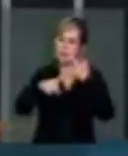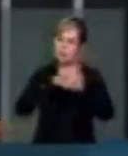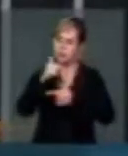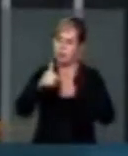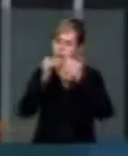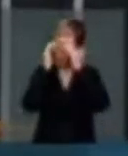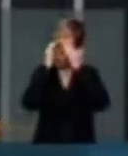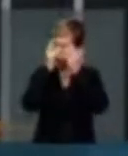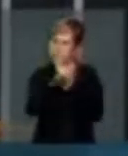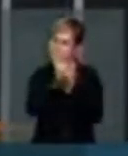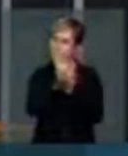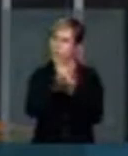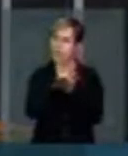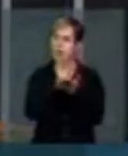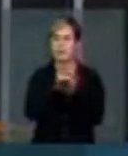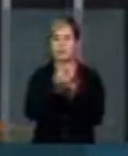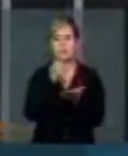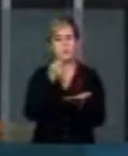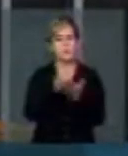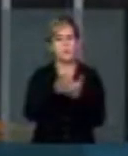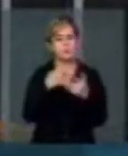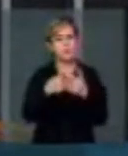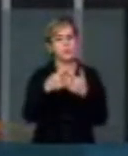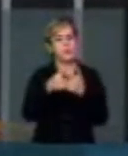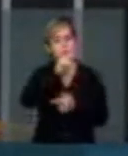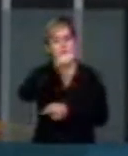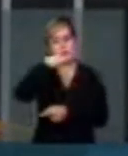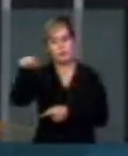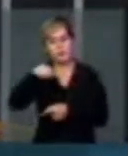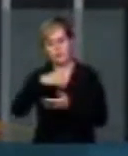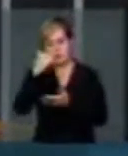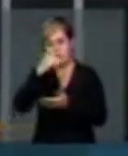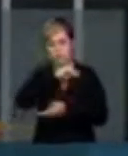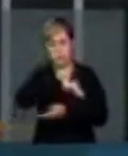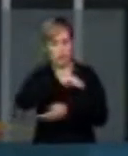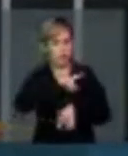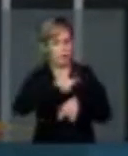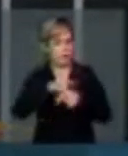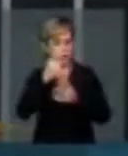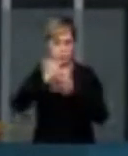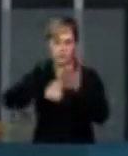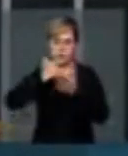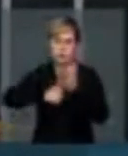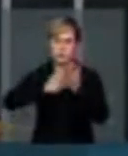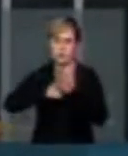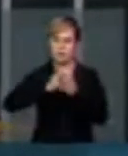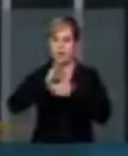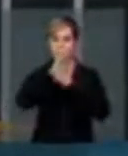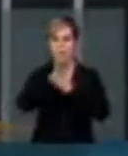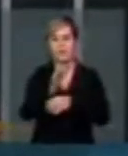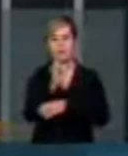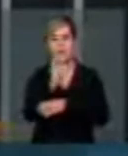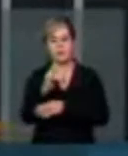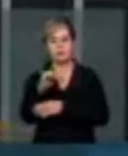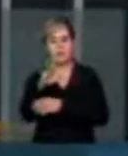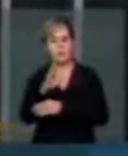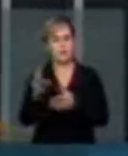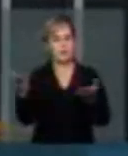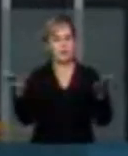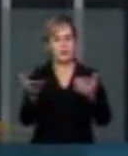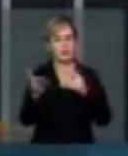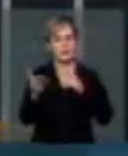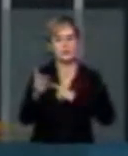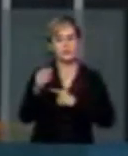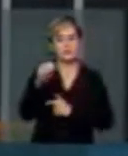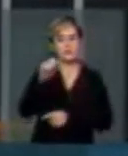cumpriram com suas obrigações, uma vez que eram descontadas mensalmente de seus salários as contribuições para o fundo. Hoje são cerca de 8